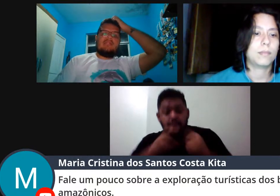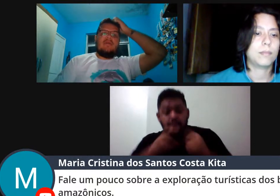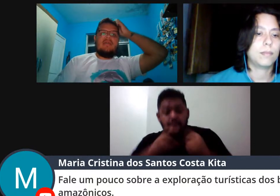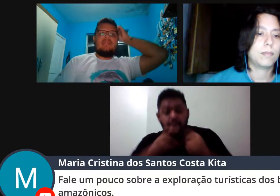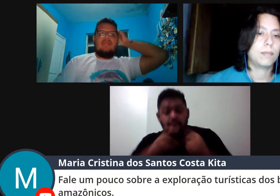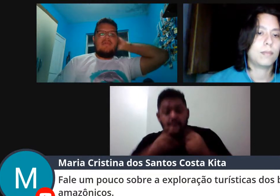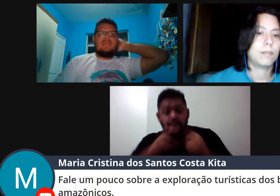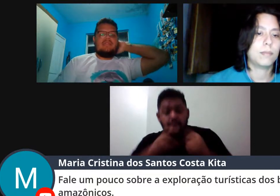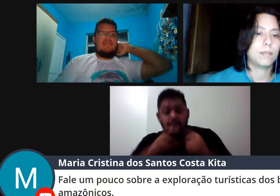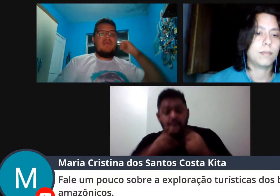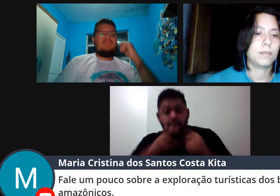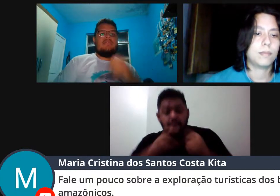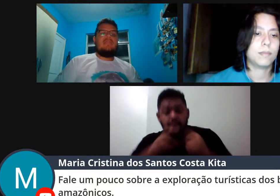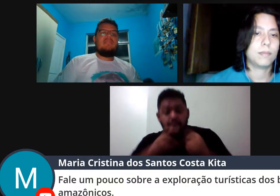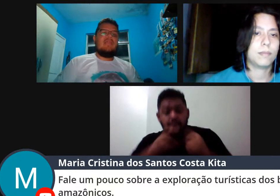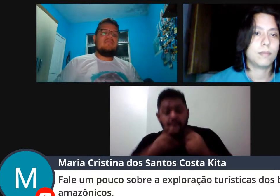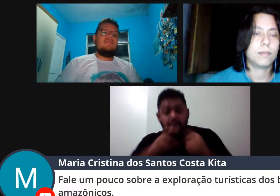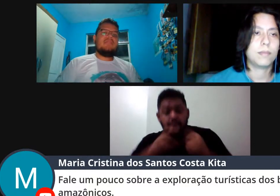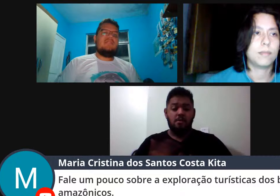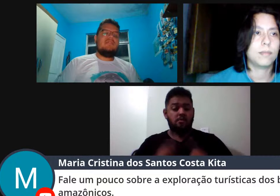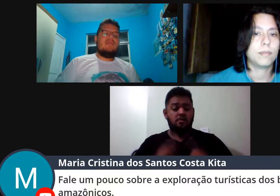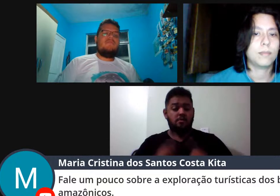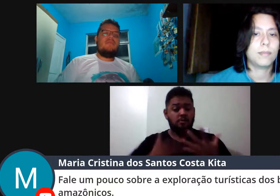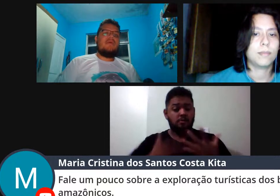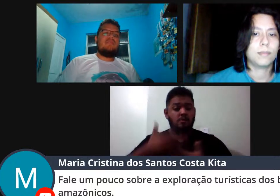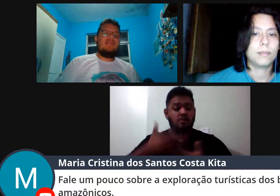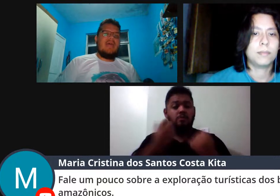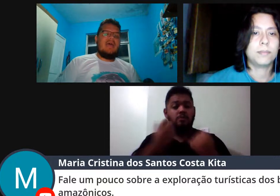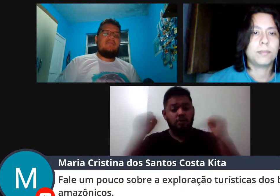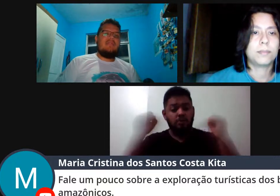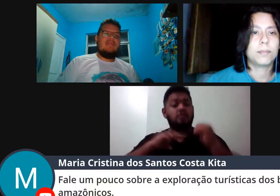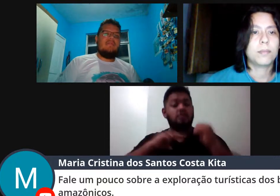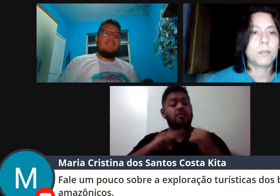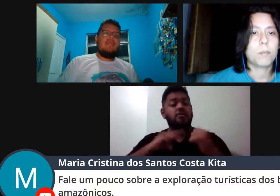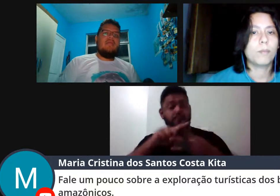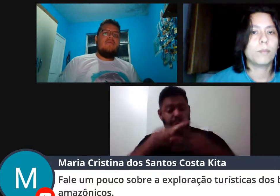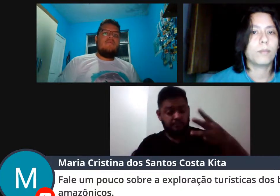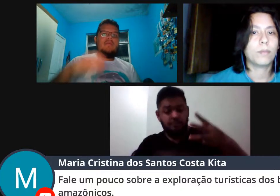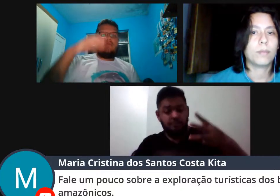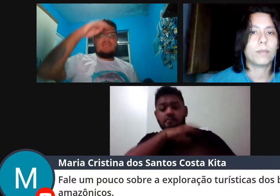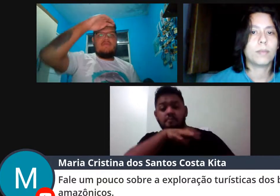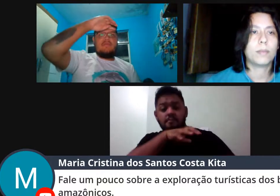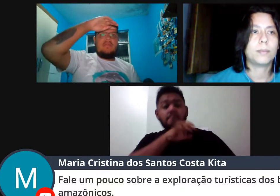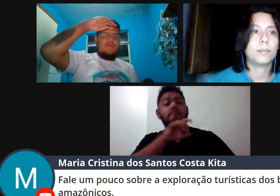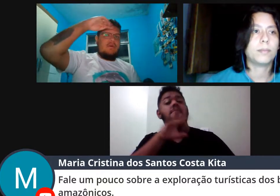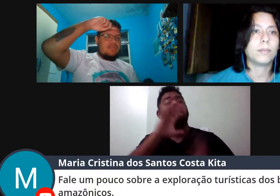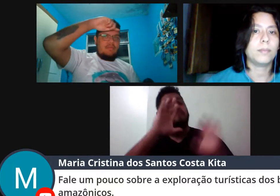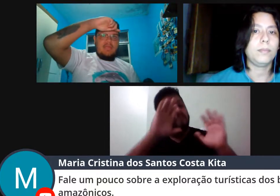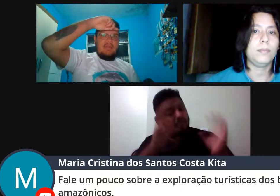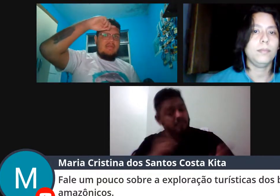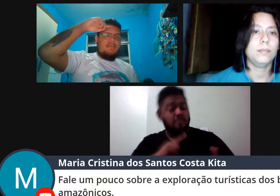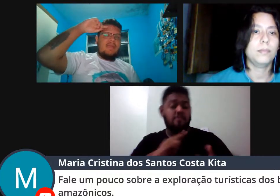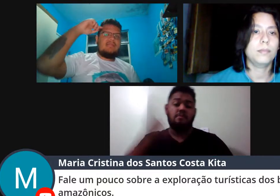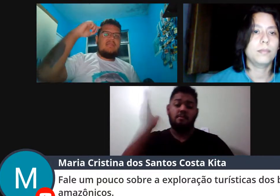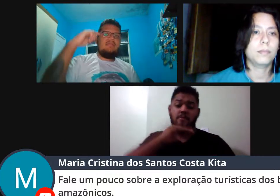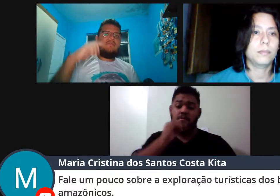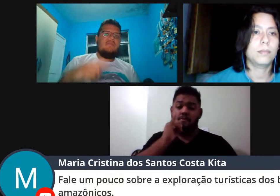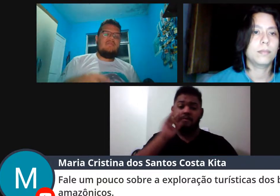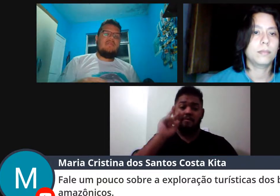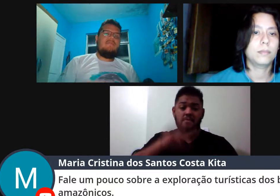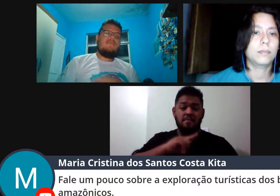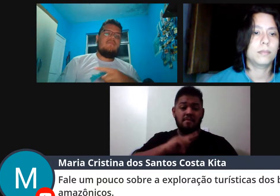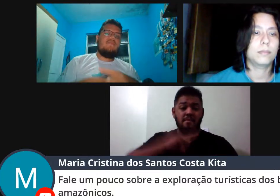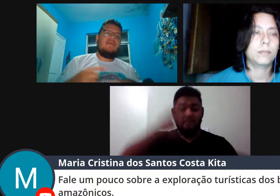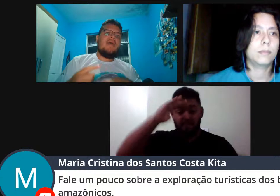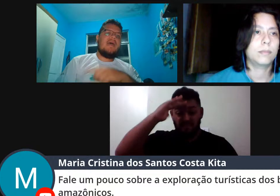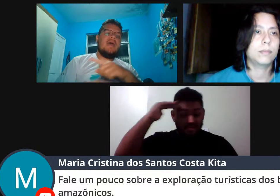uma interação agressiva, esses animais, tem três animais ali que já foram maltratados, né, uma que vocês viram tem o corte no melão, aparece ali,